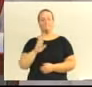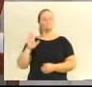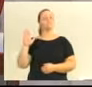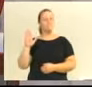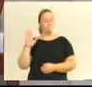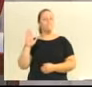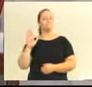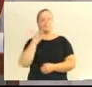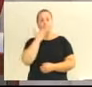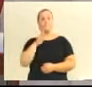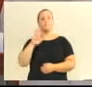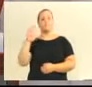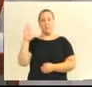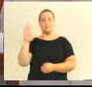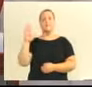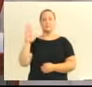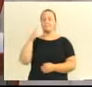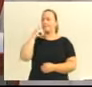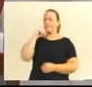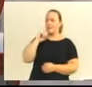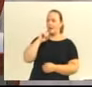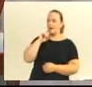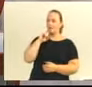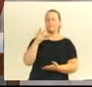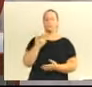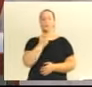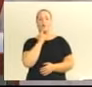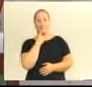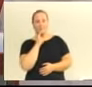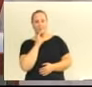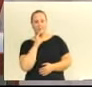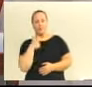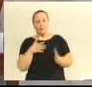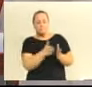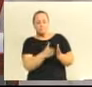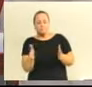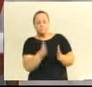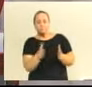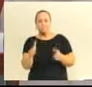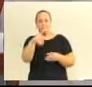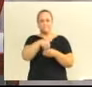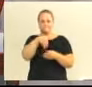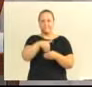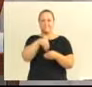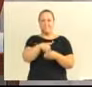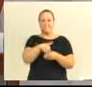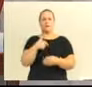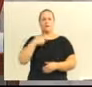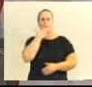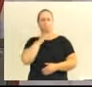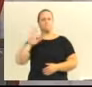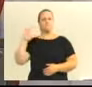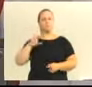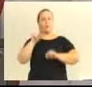prometi, vereador Fábio Fidler, vereador Robinho, durante a campanha, ser a pedra no sapato